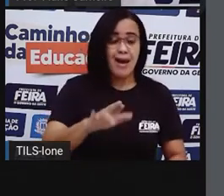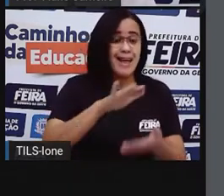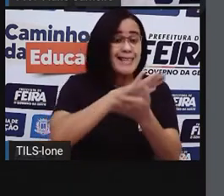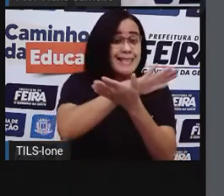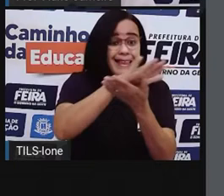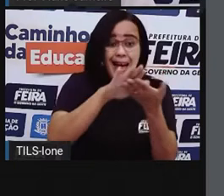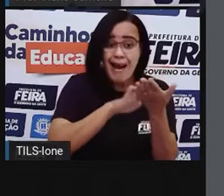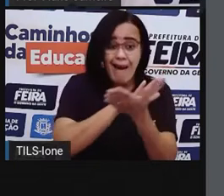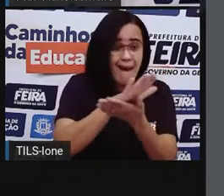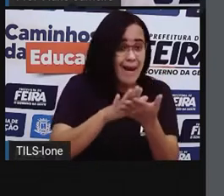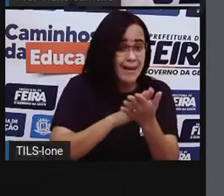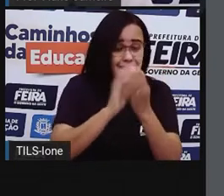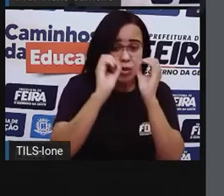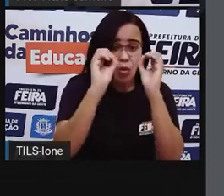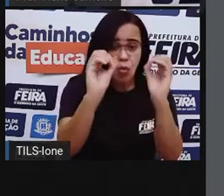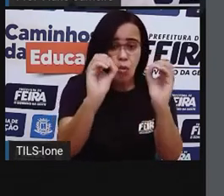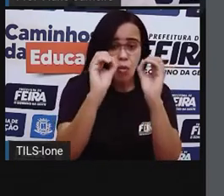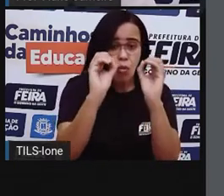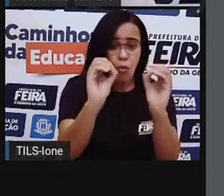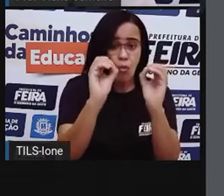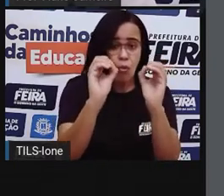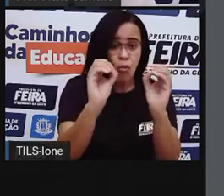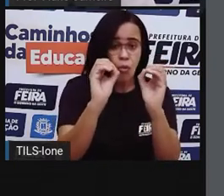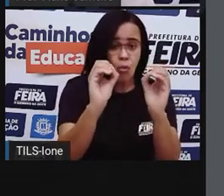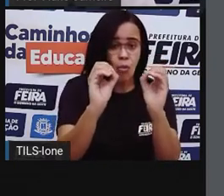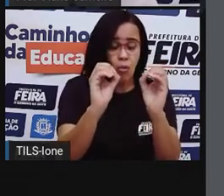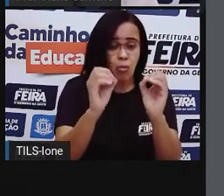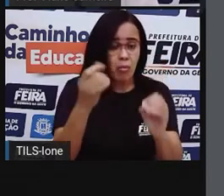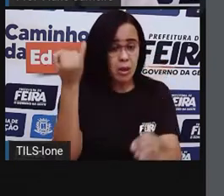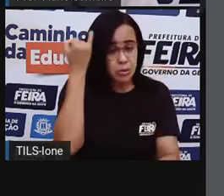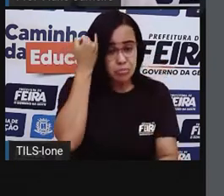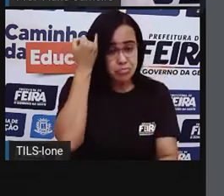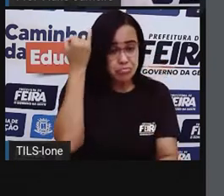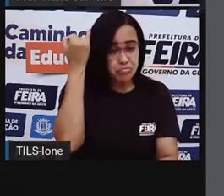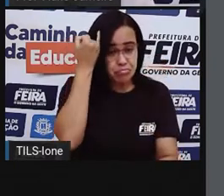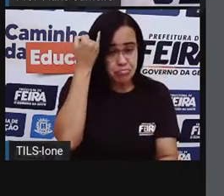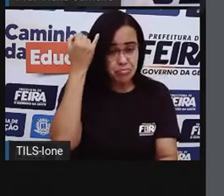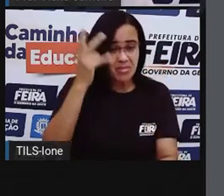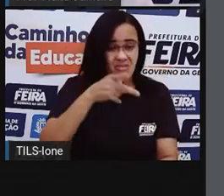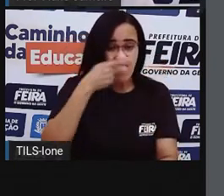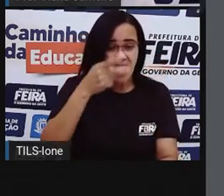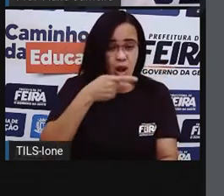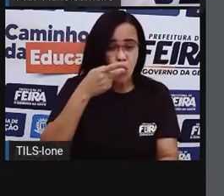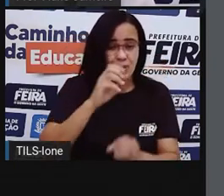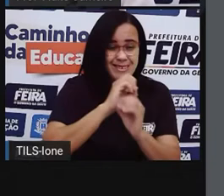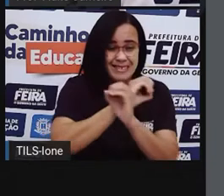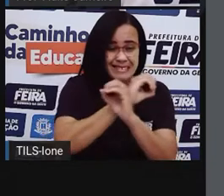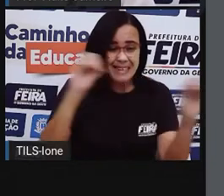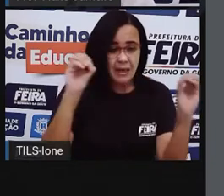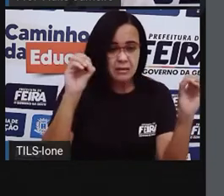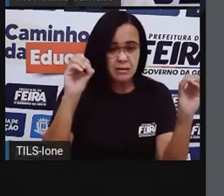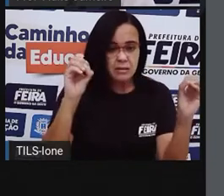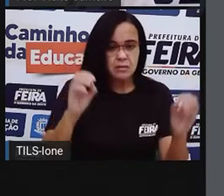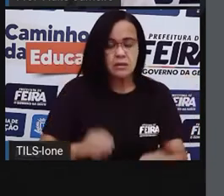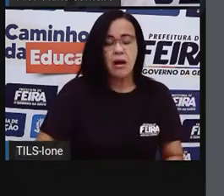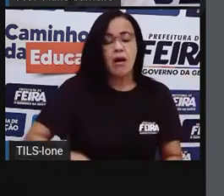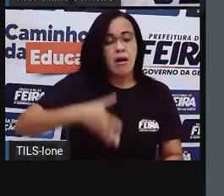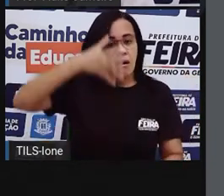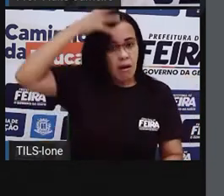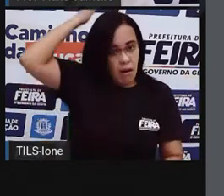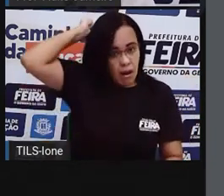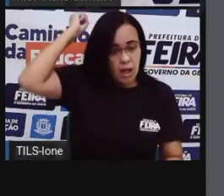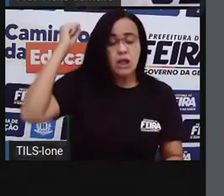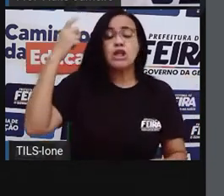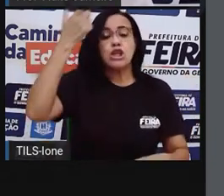com muita preguiça até de falar. Então, a galinha ruiva pegou as espigas e